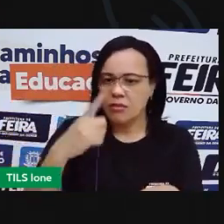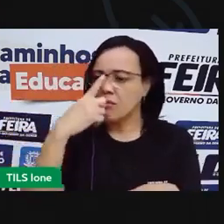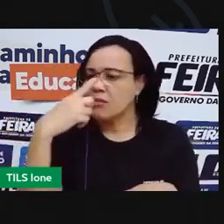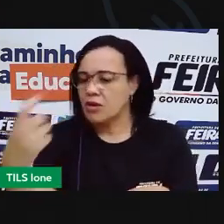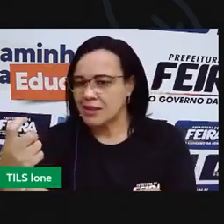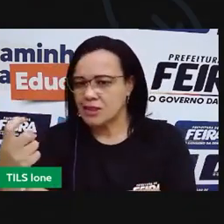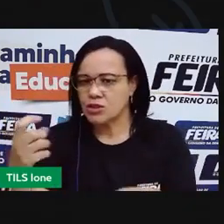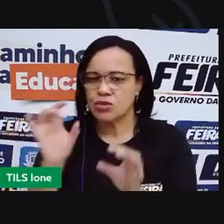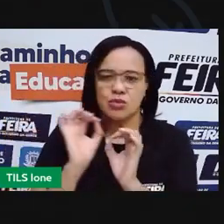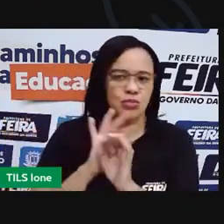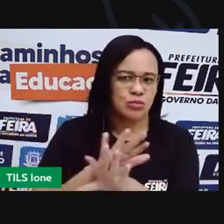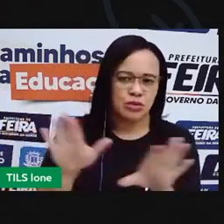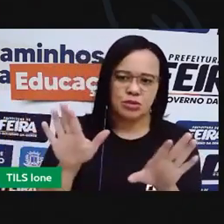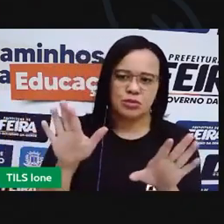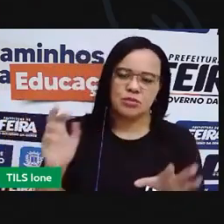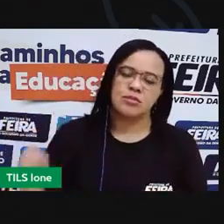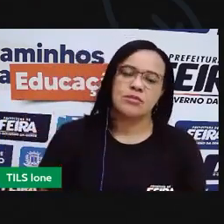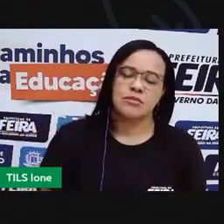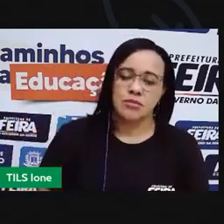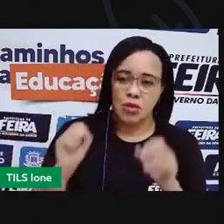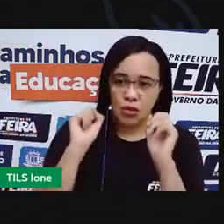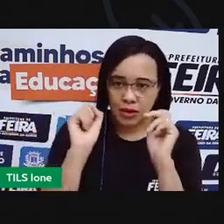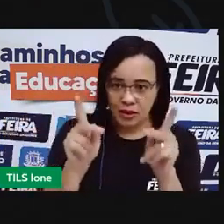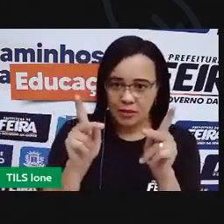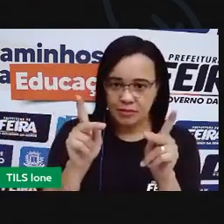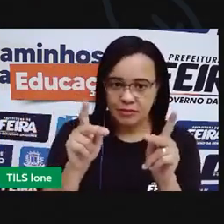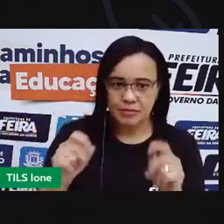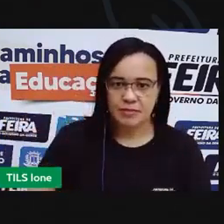descartar esse livro tá certo